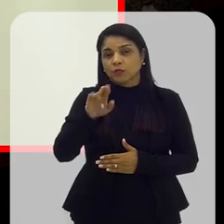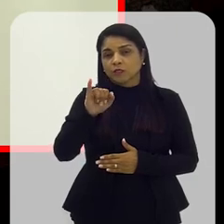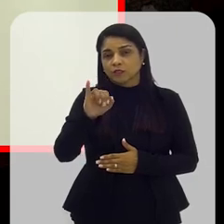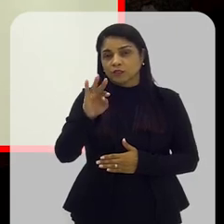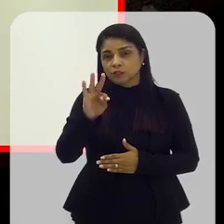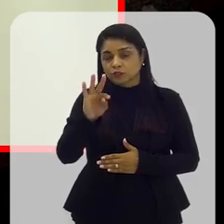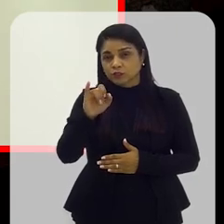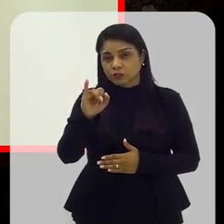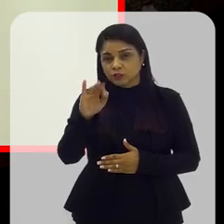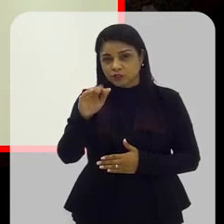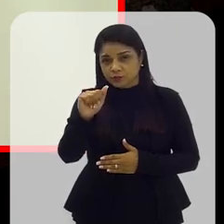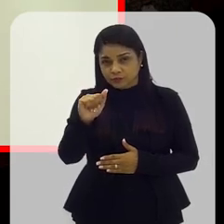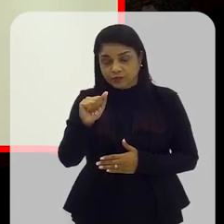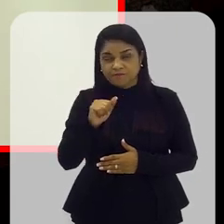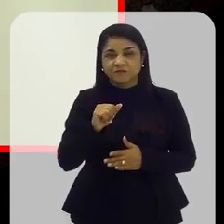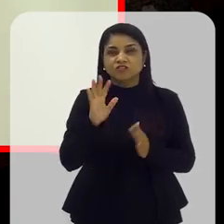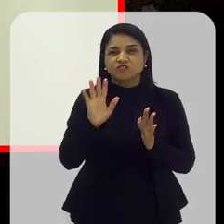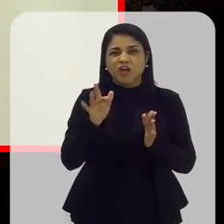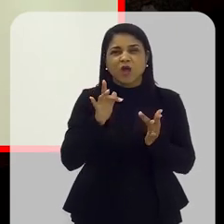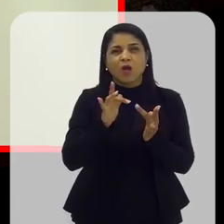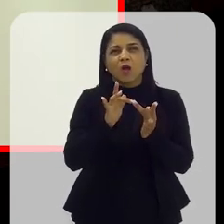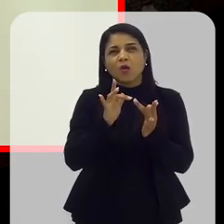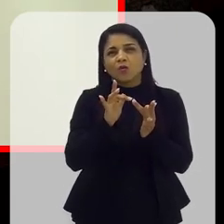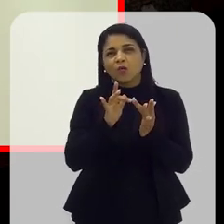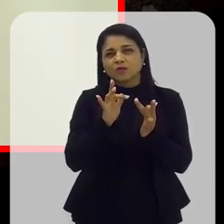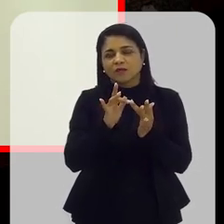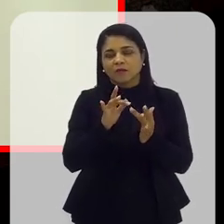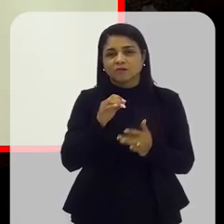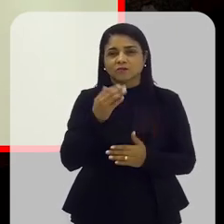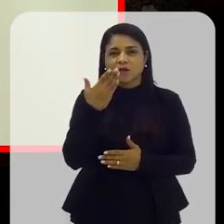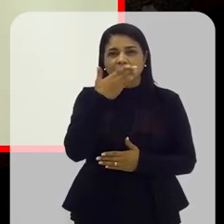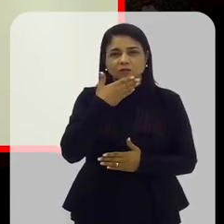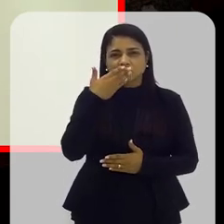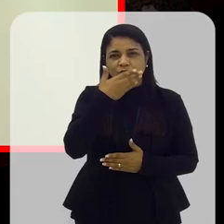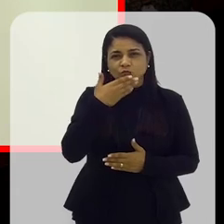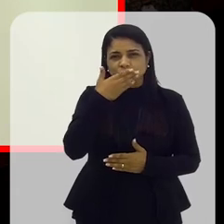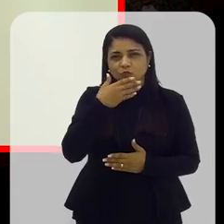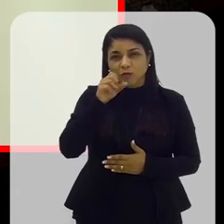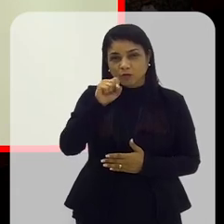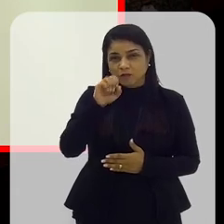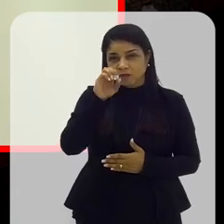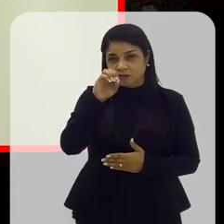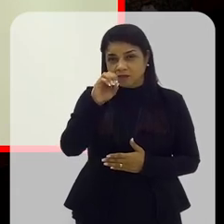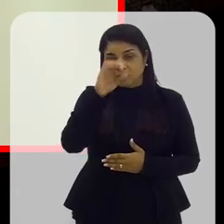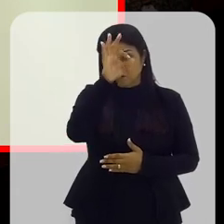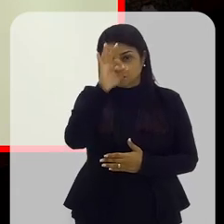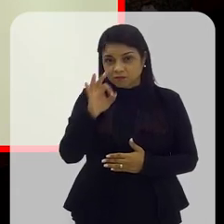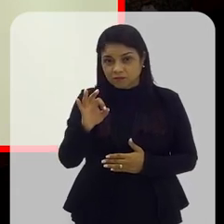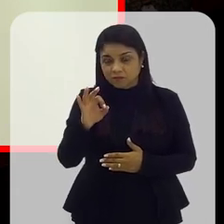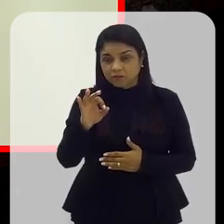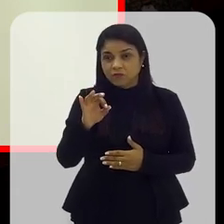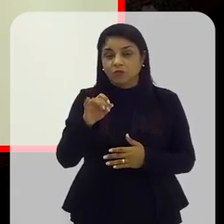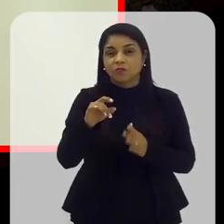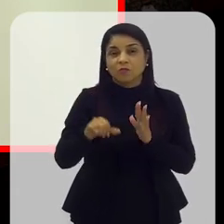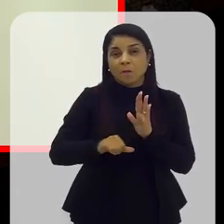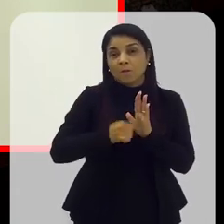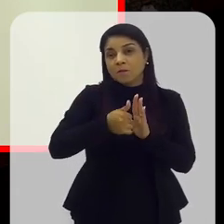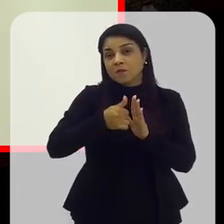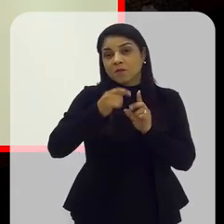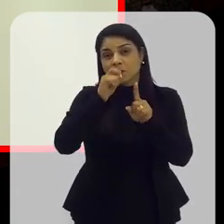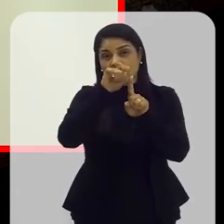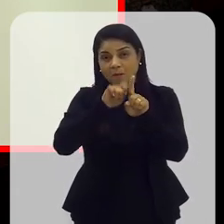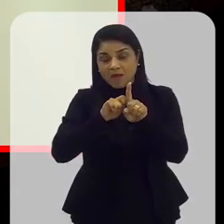crianças já tinham tido contato com açúcar antes do primeiro mês de vida. Caramba! Sob formas de